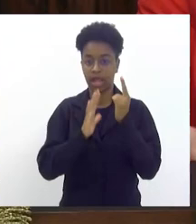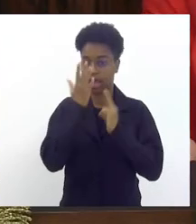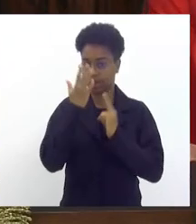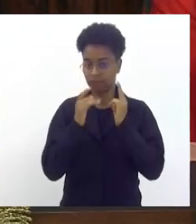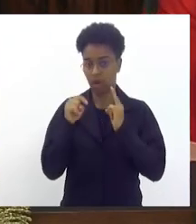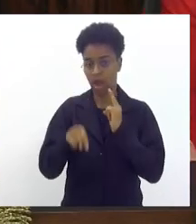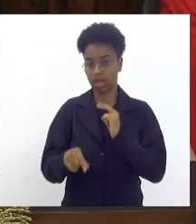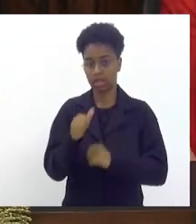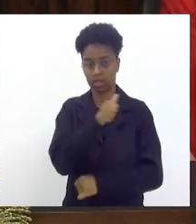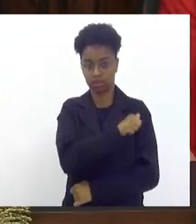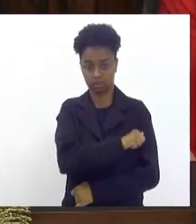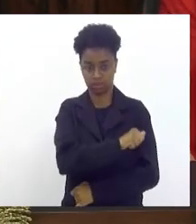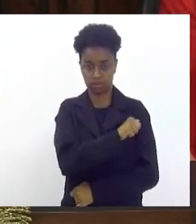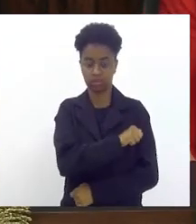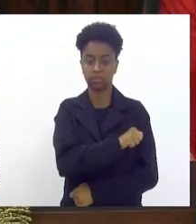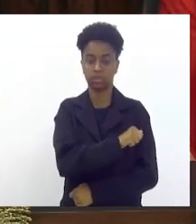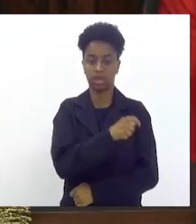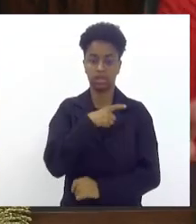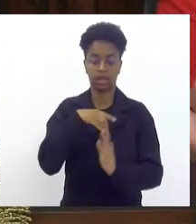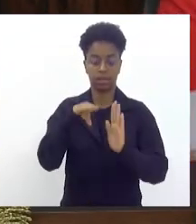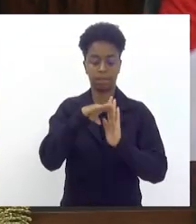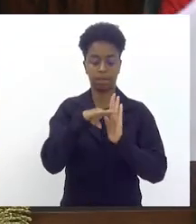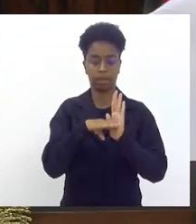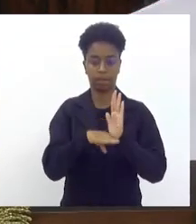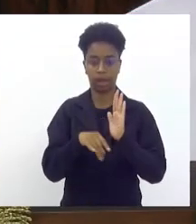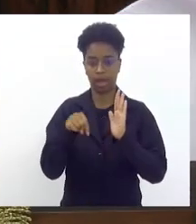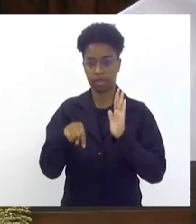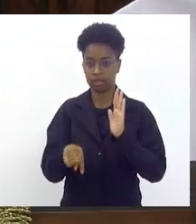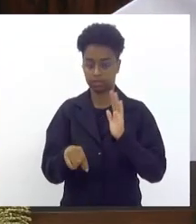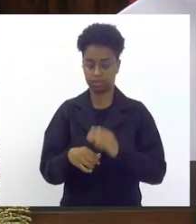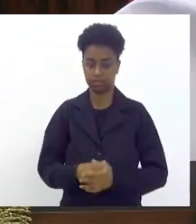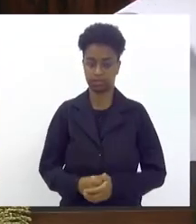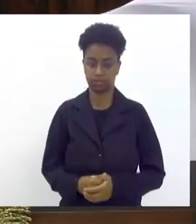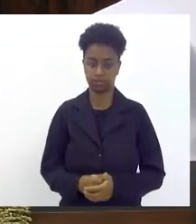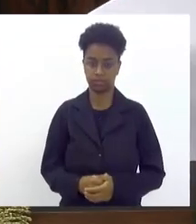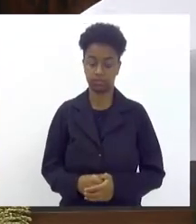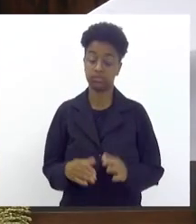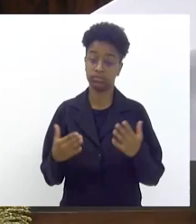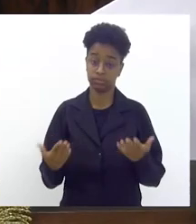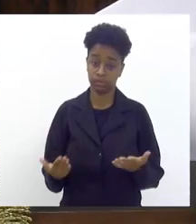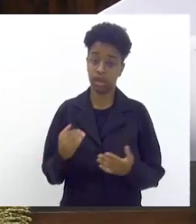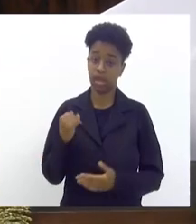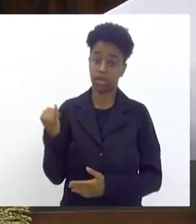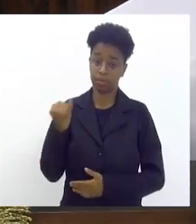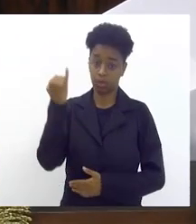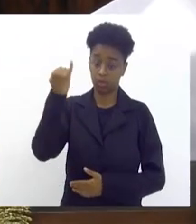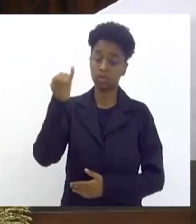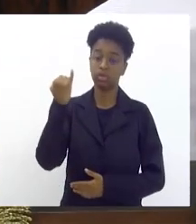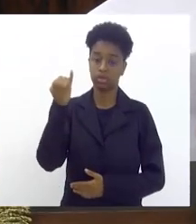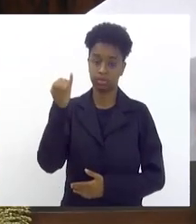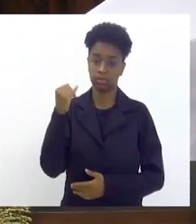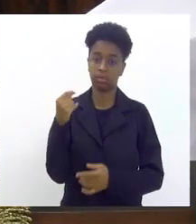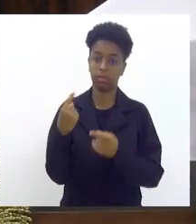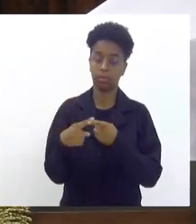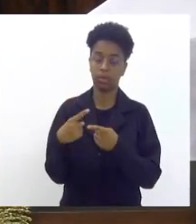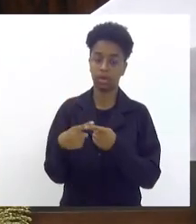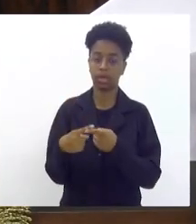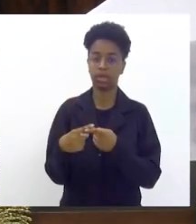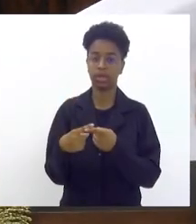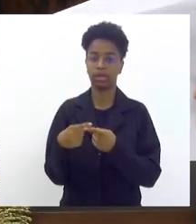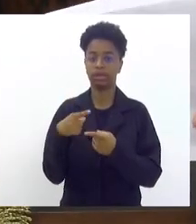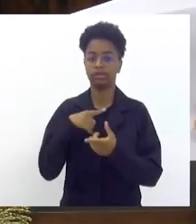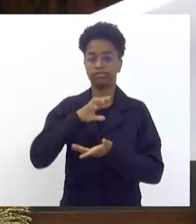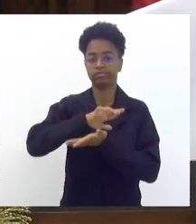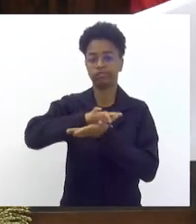nosso estado que se encontra em pauta nessa casa então isso é um passo importante porque nós temos várias